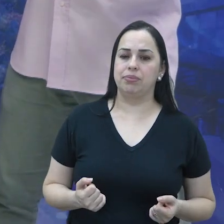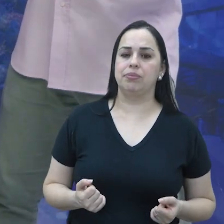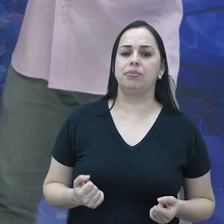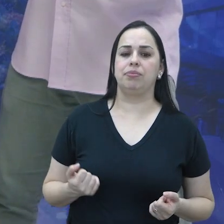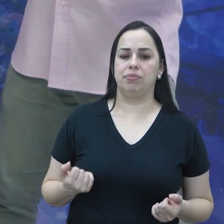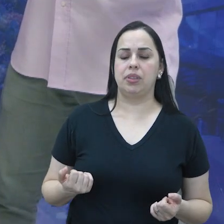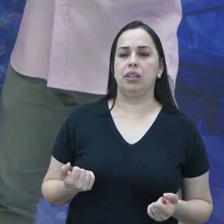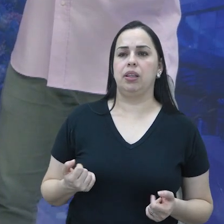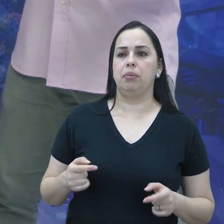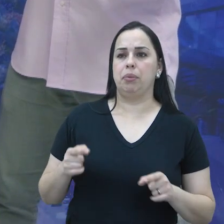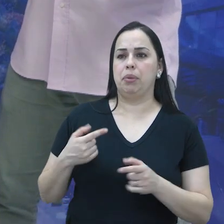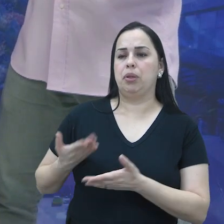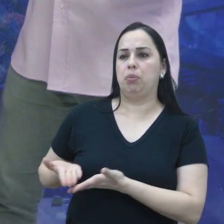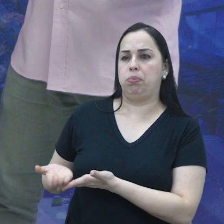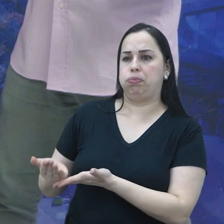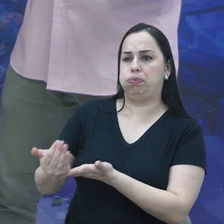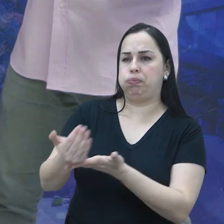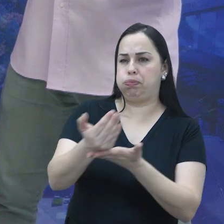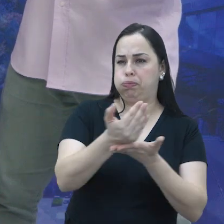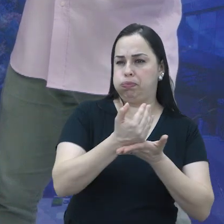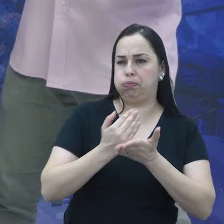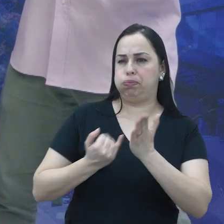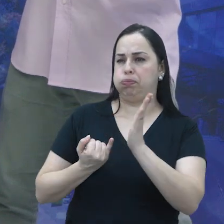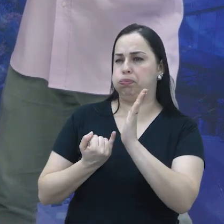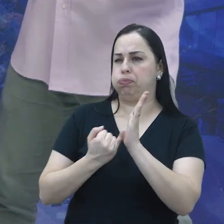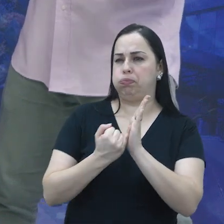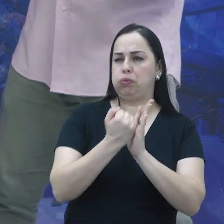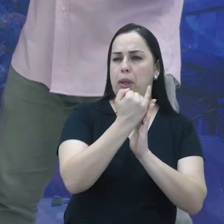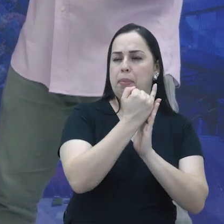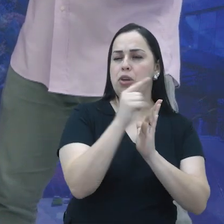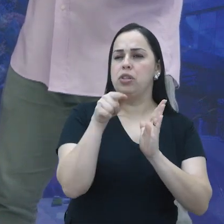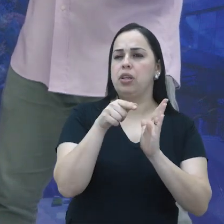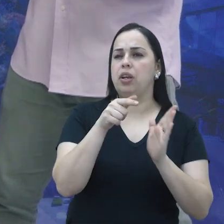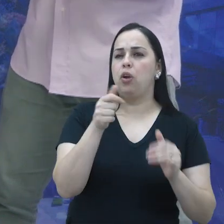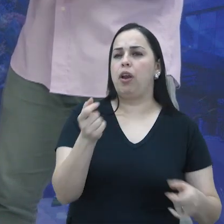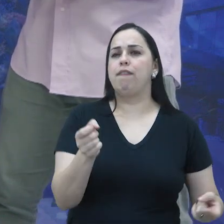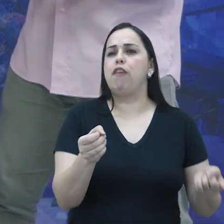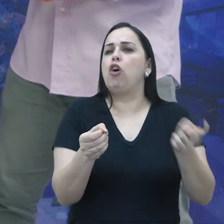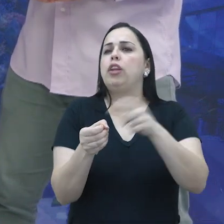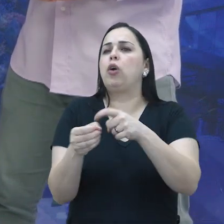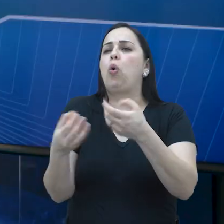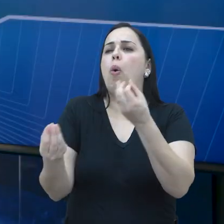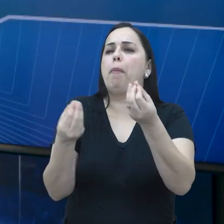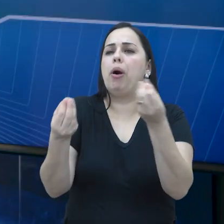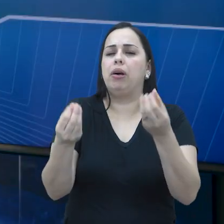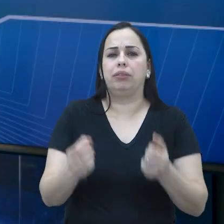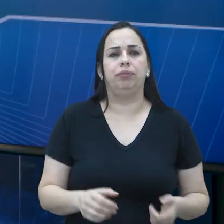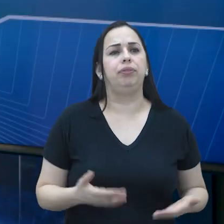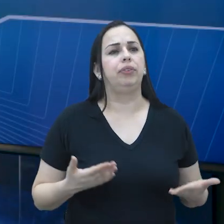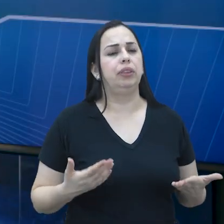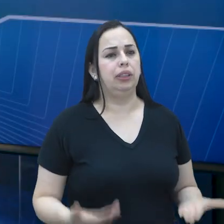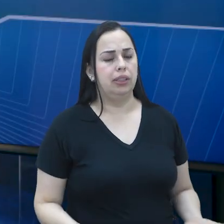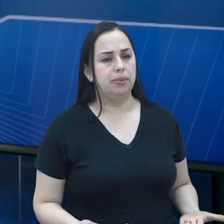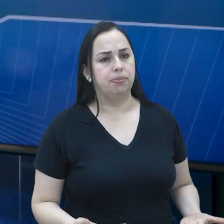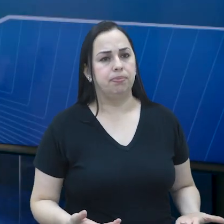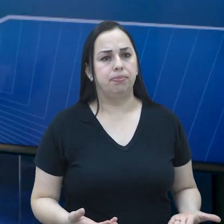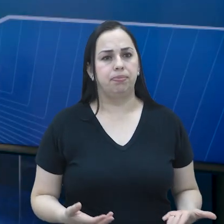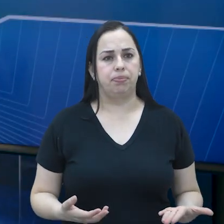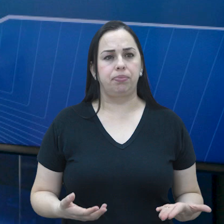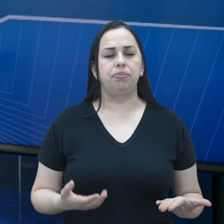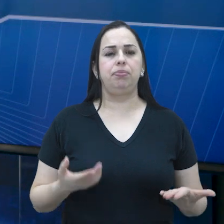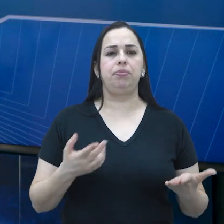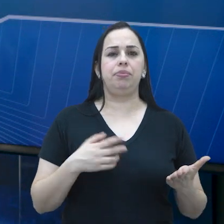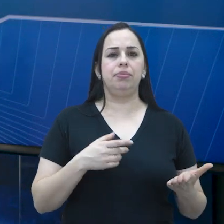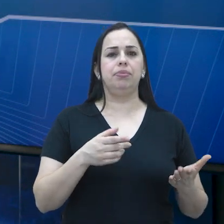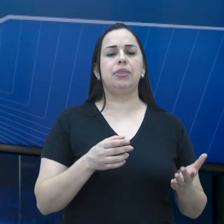E sobre esse crescimento da arrecadação de impostos, como que eles voltam para a população, para a gente poder finalizar? É, quando a gente olha para a questão do